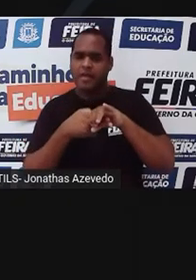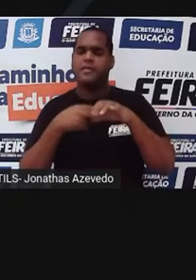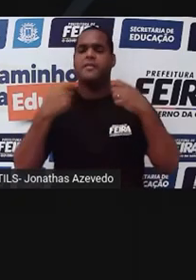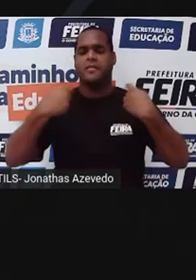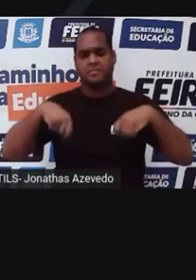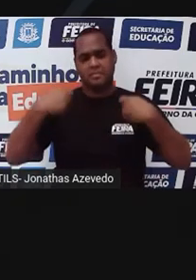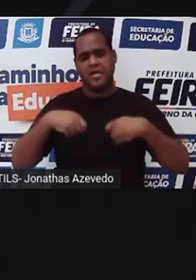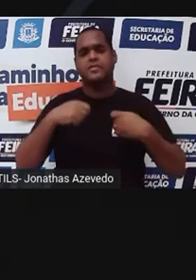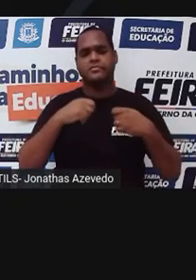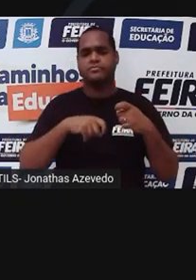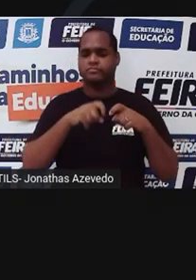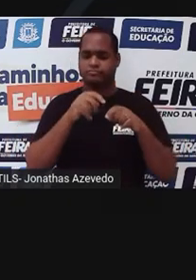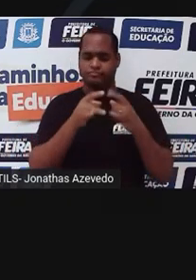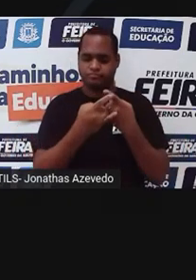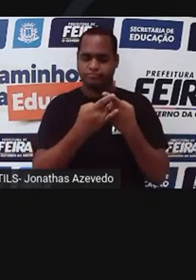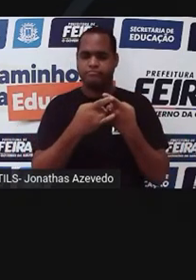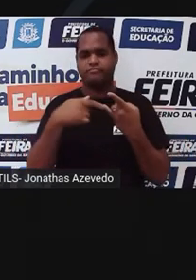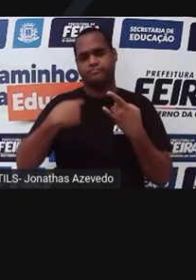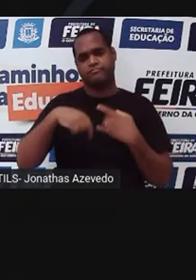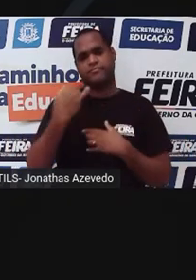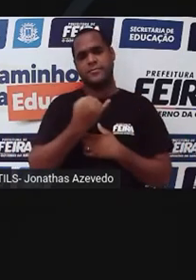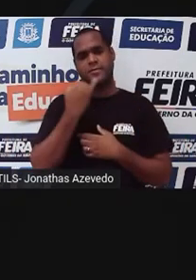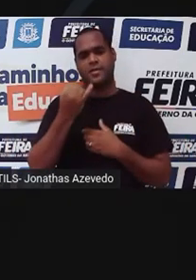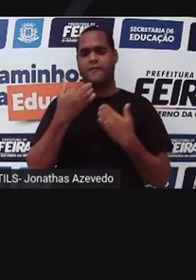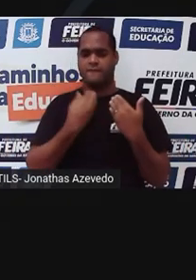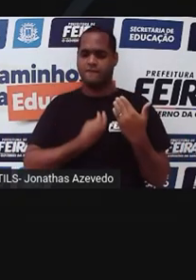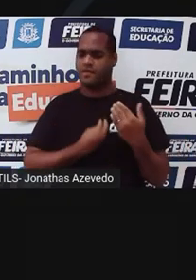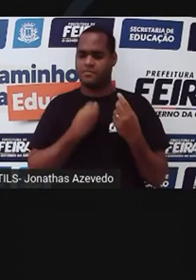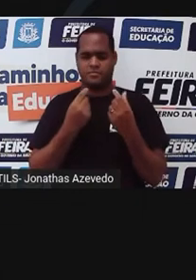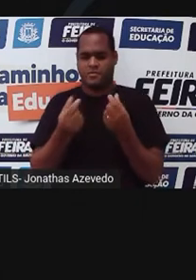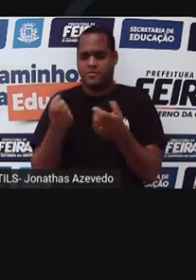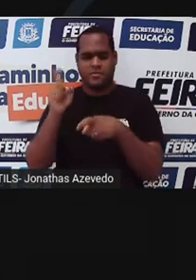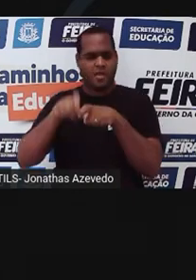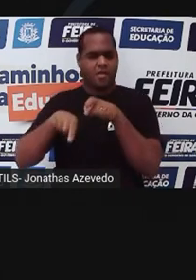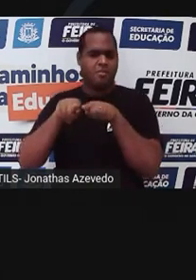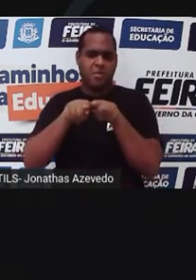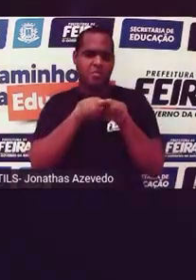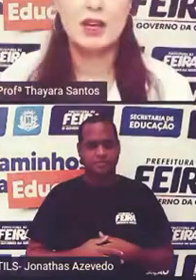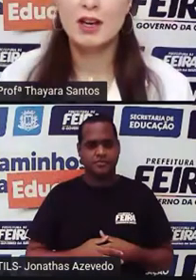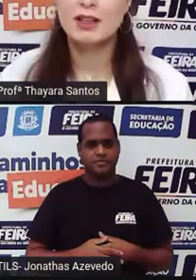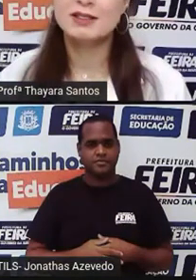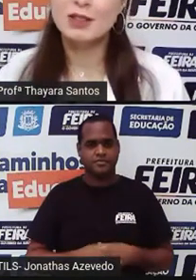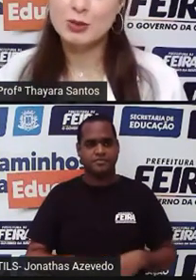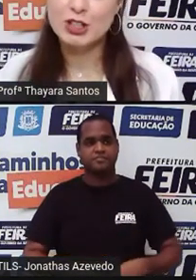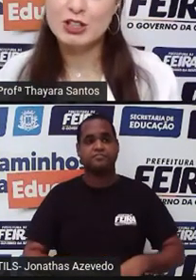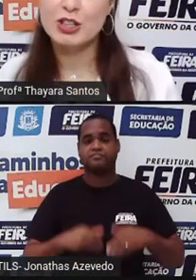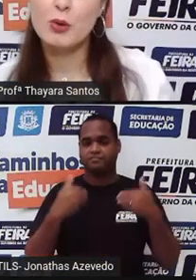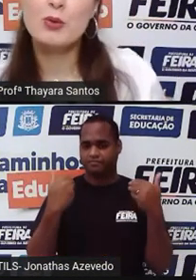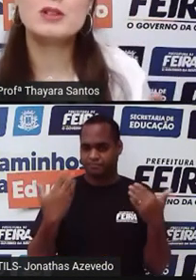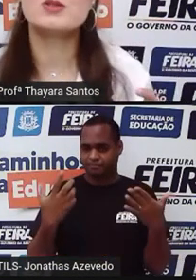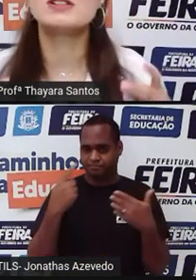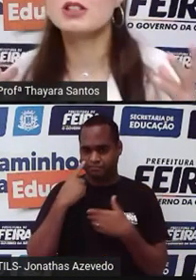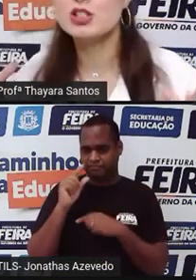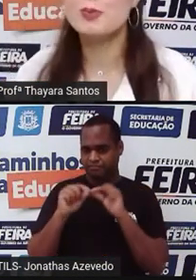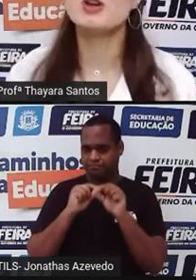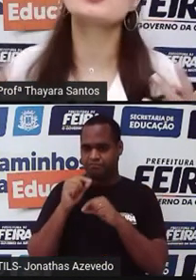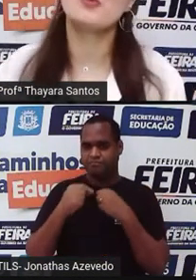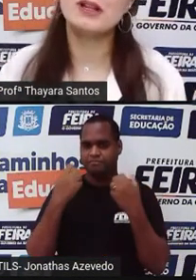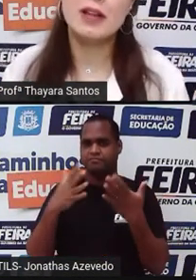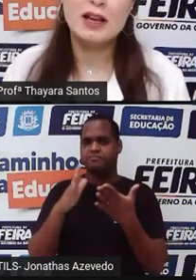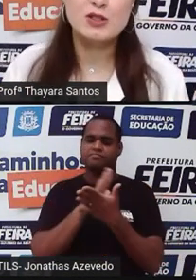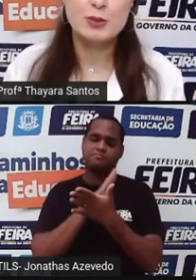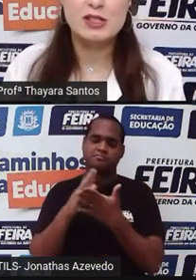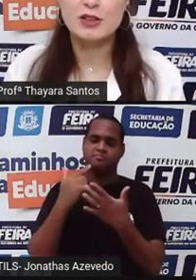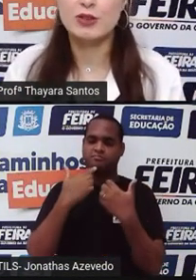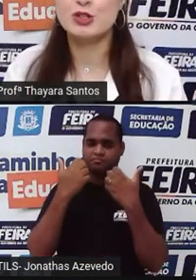camisinha. E aí, toque a sua vida sexual do jeito que você achar melhor. Então, gente, tem algumas coisas que a gente pode